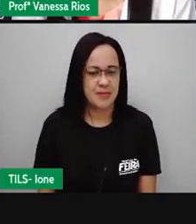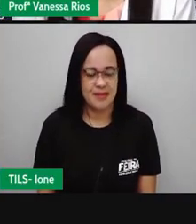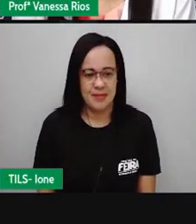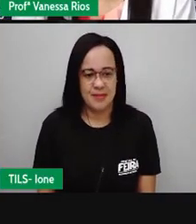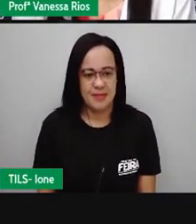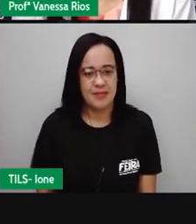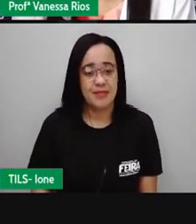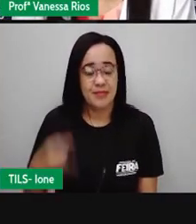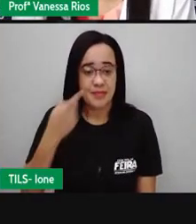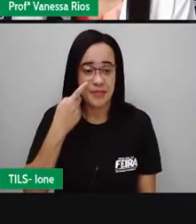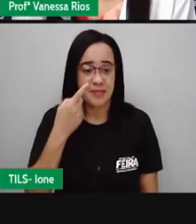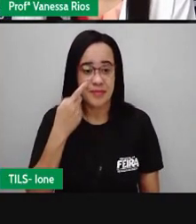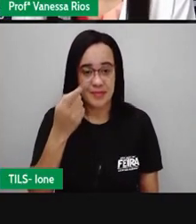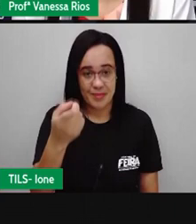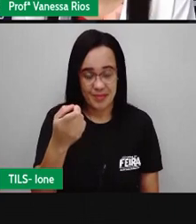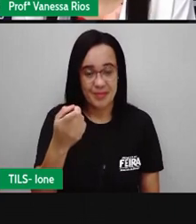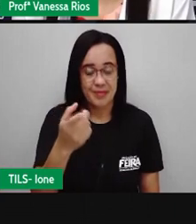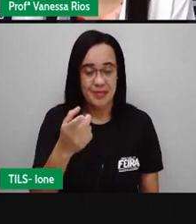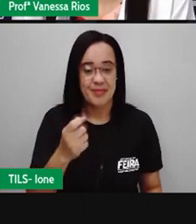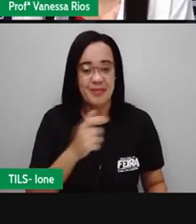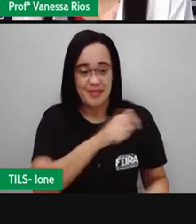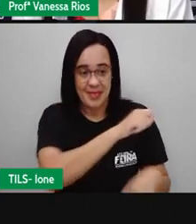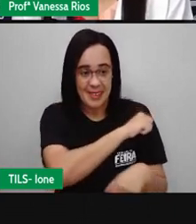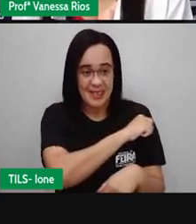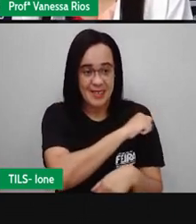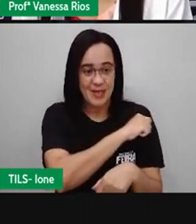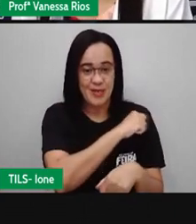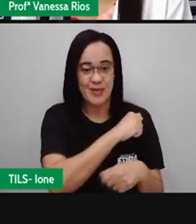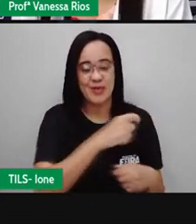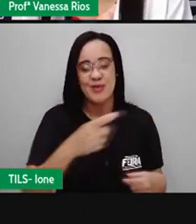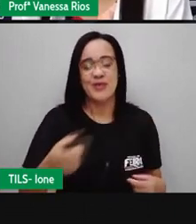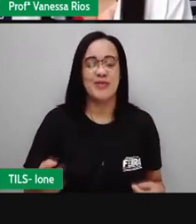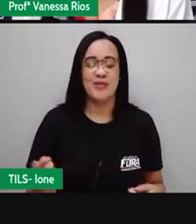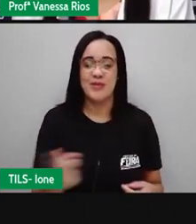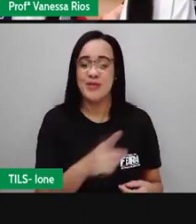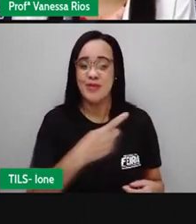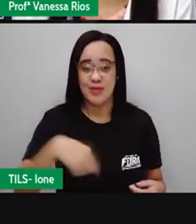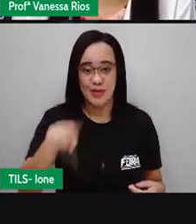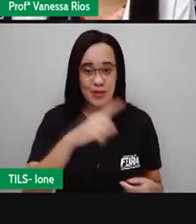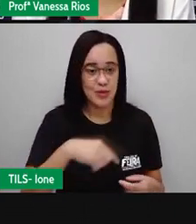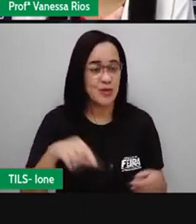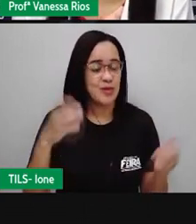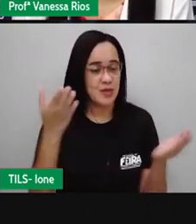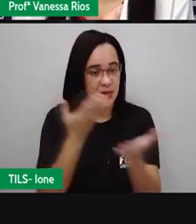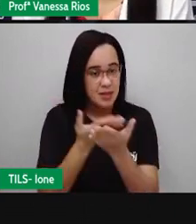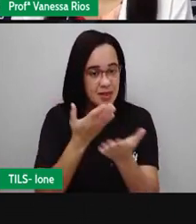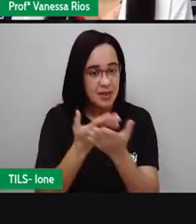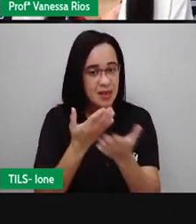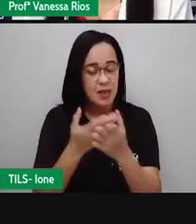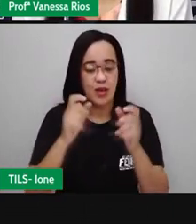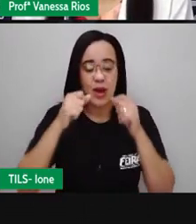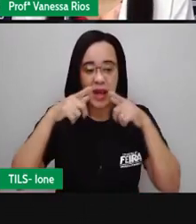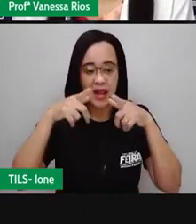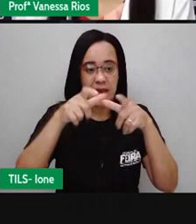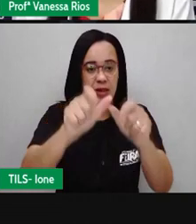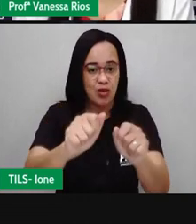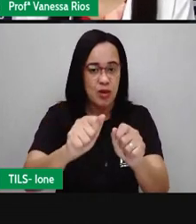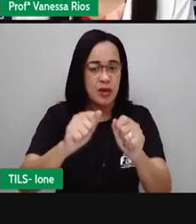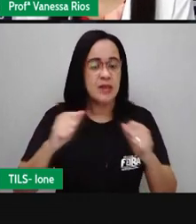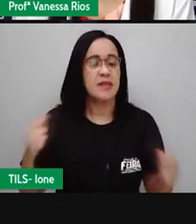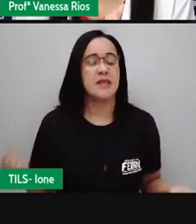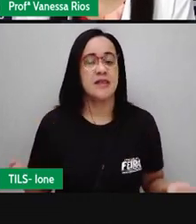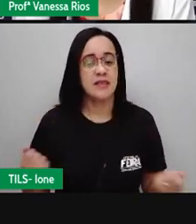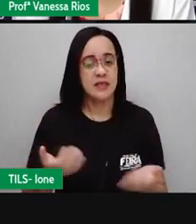Olha só, turma, nossa aula agora é de linguagens e aí nessa aula de